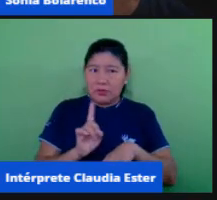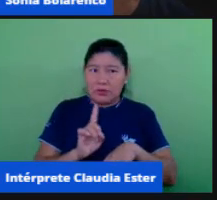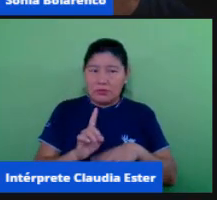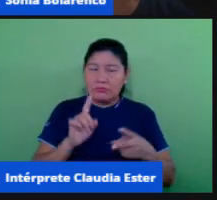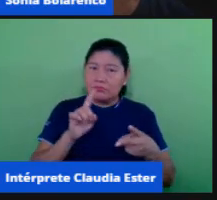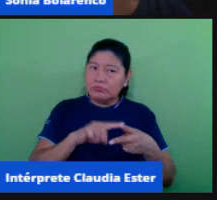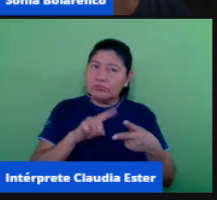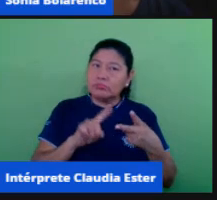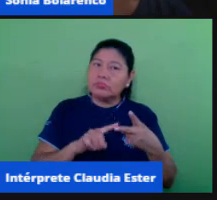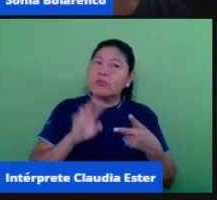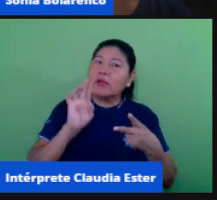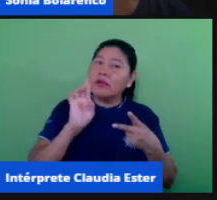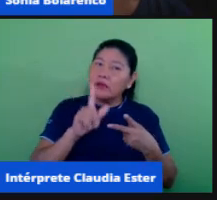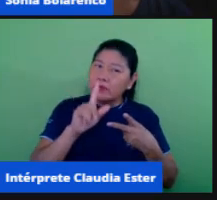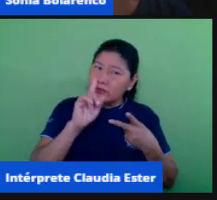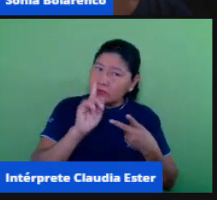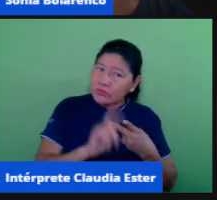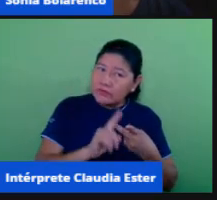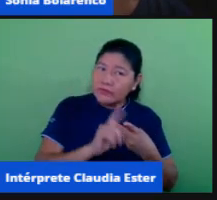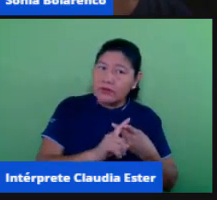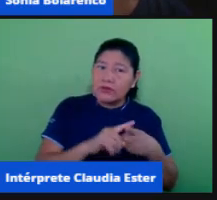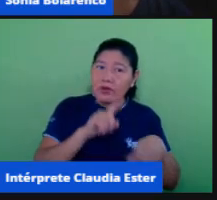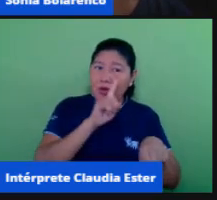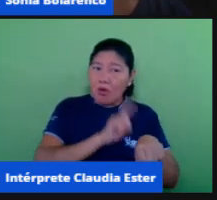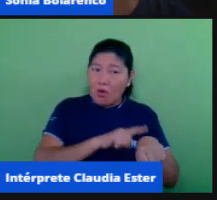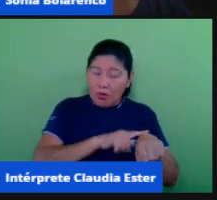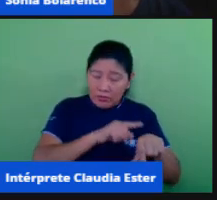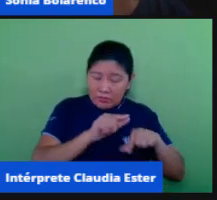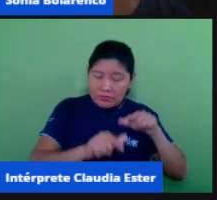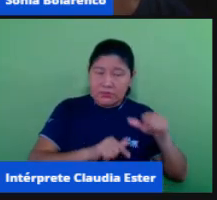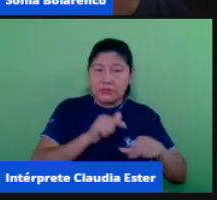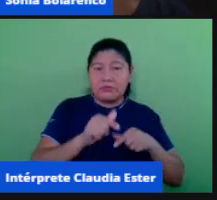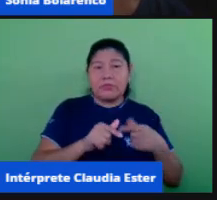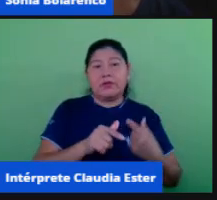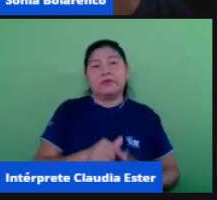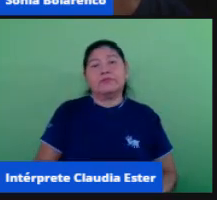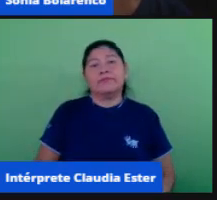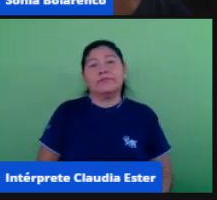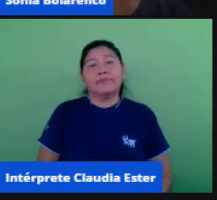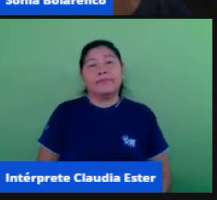remoto e sim no seu horário de trabalho pode passar por favor